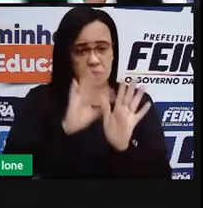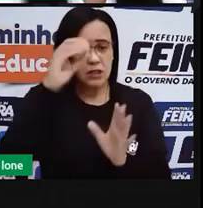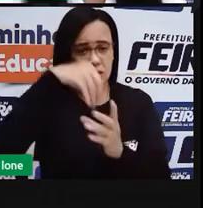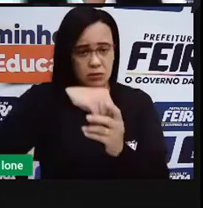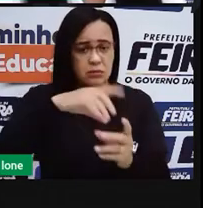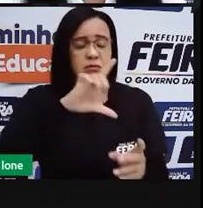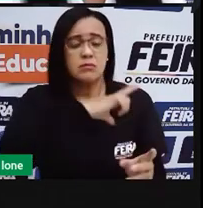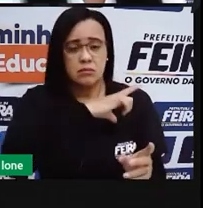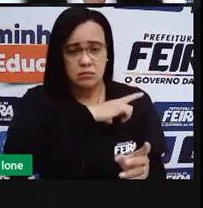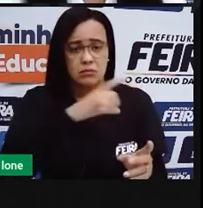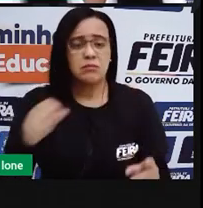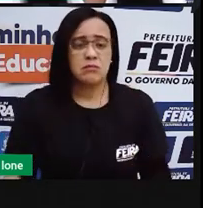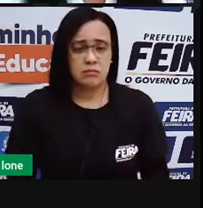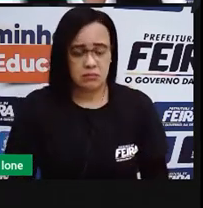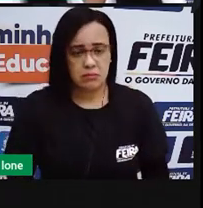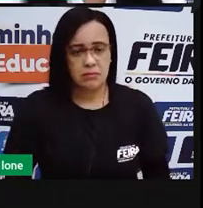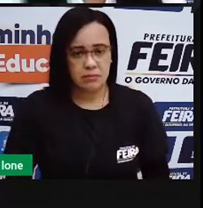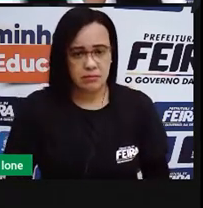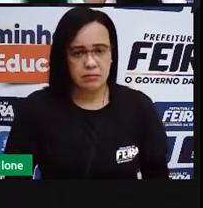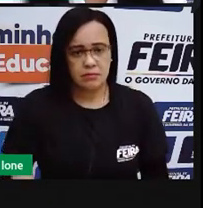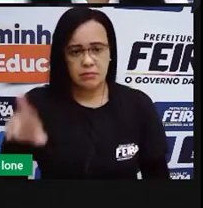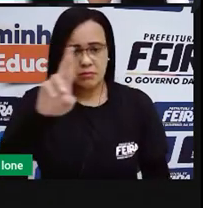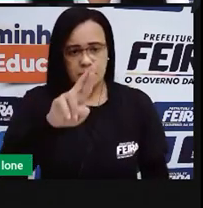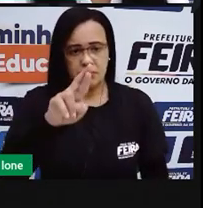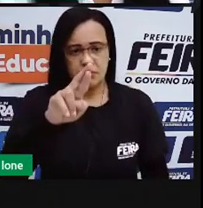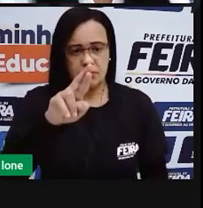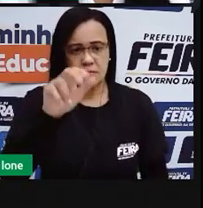A palavra rato.